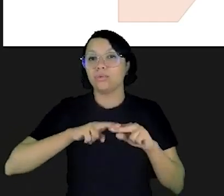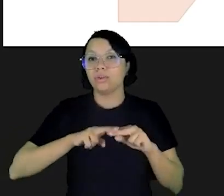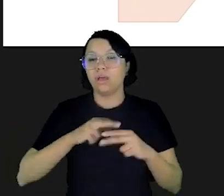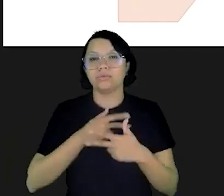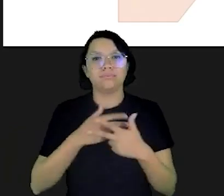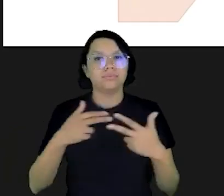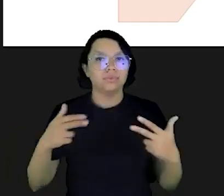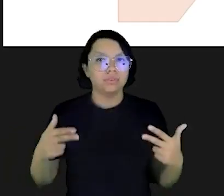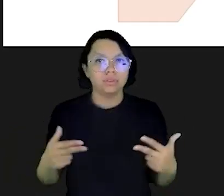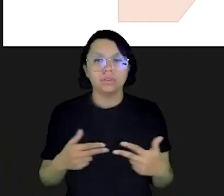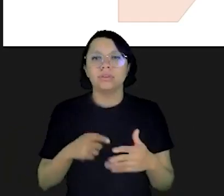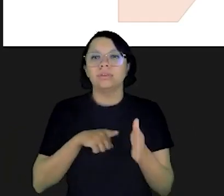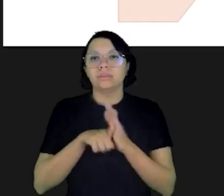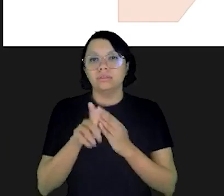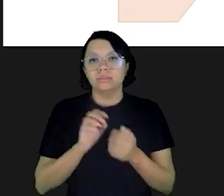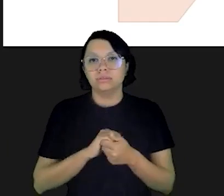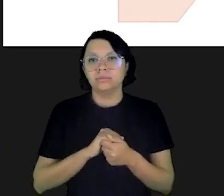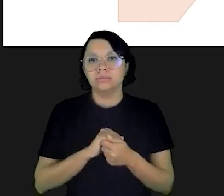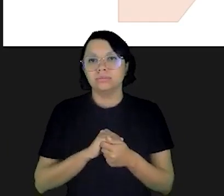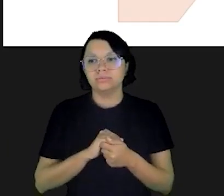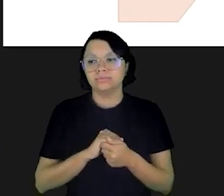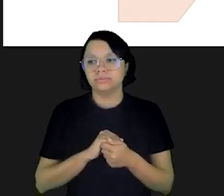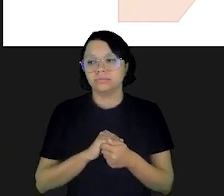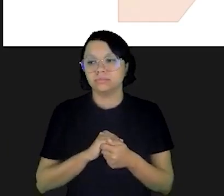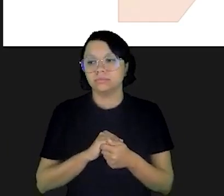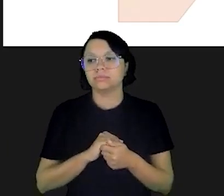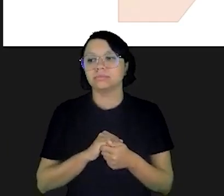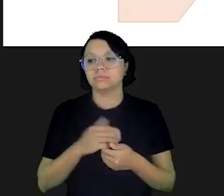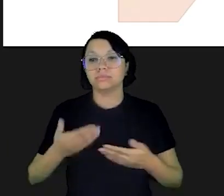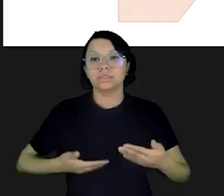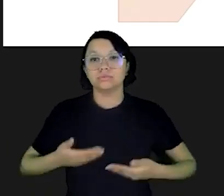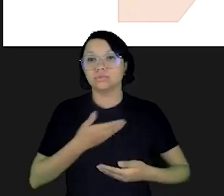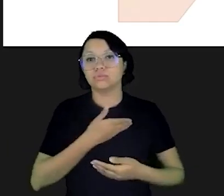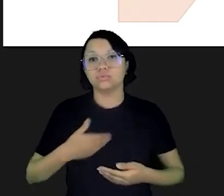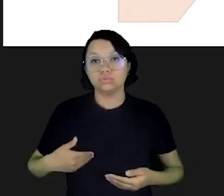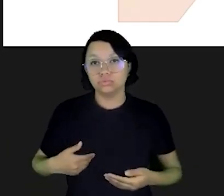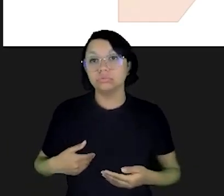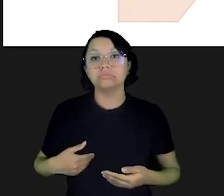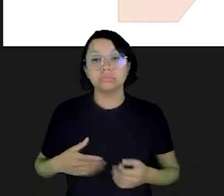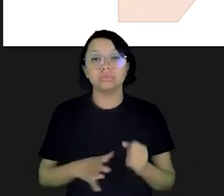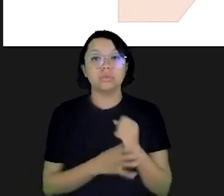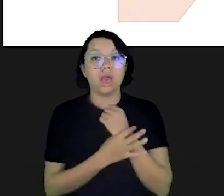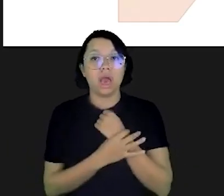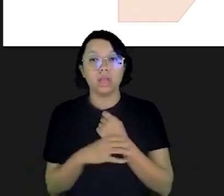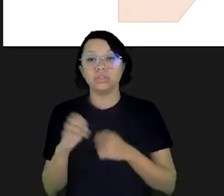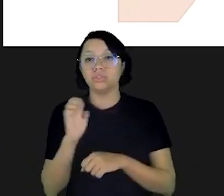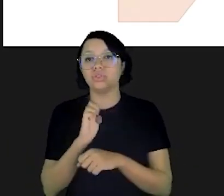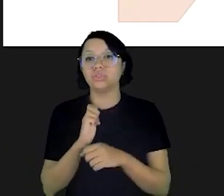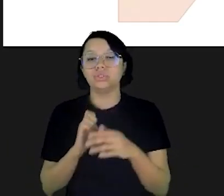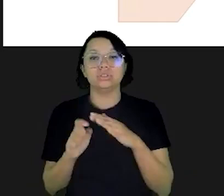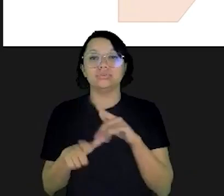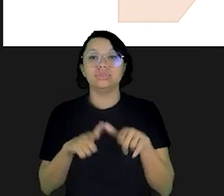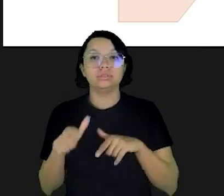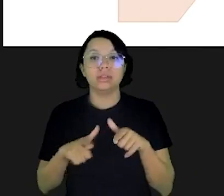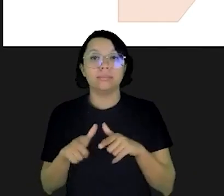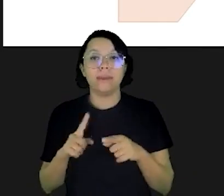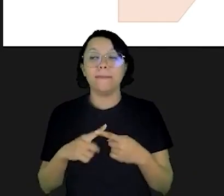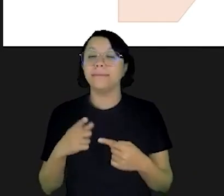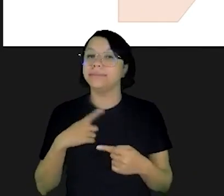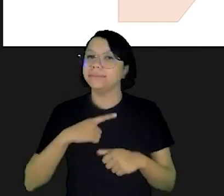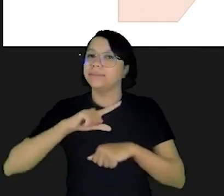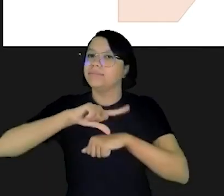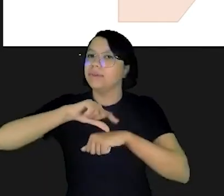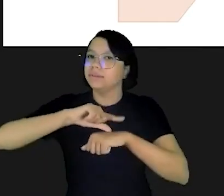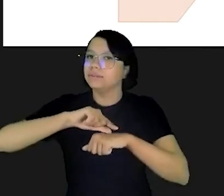tiveram seus salários atrasados em função de uma série de questões com servidores públicos com estabilidade com